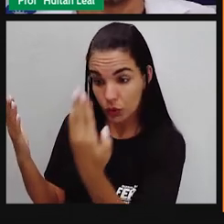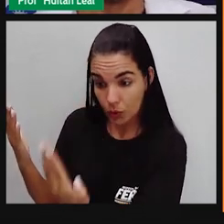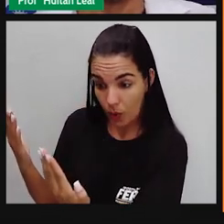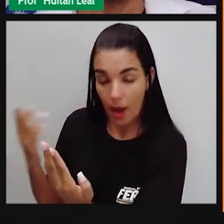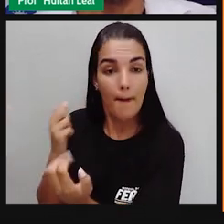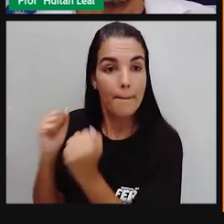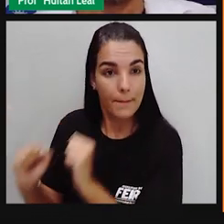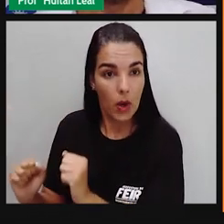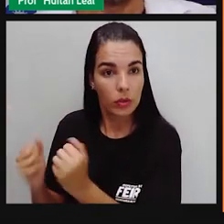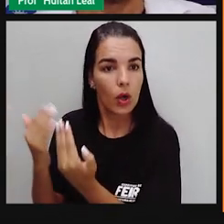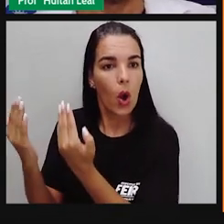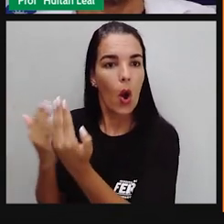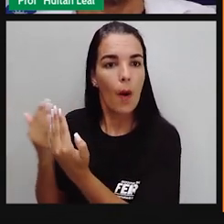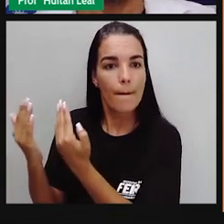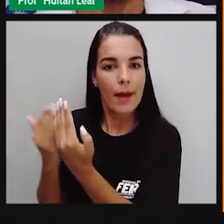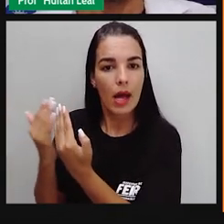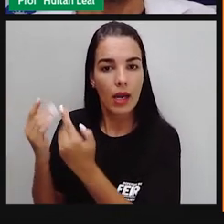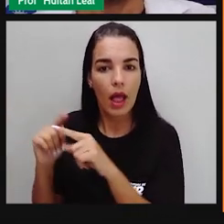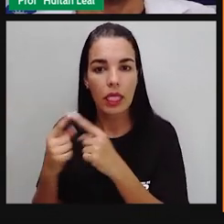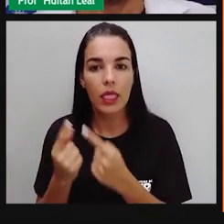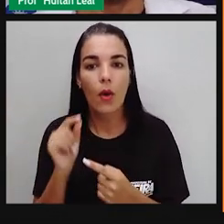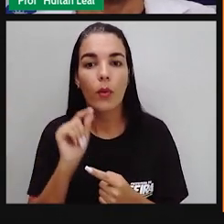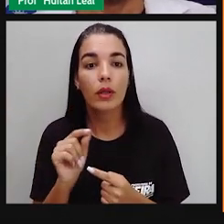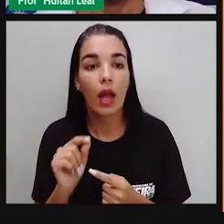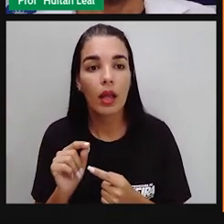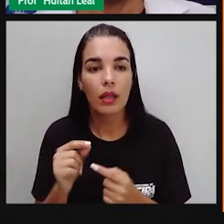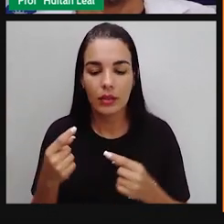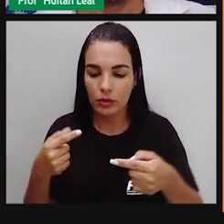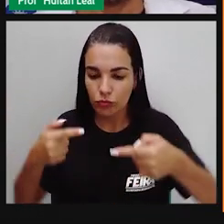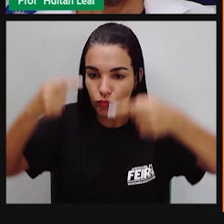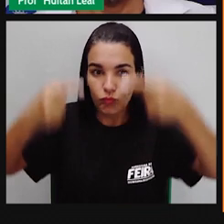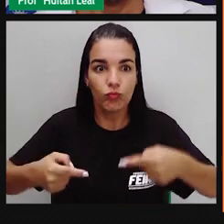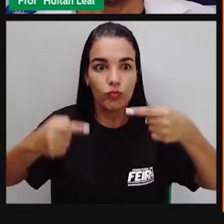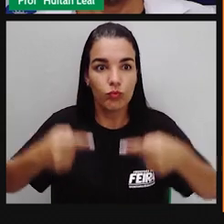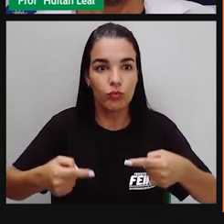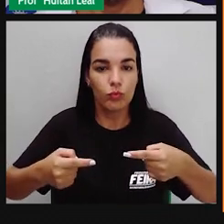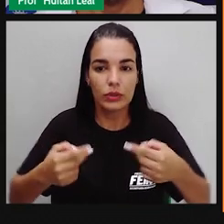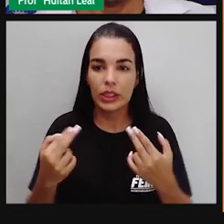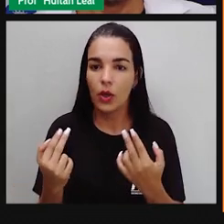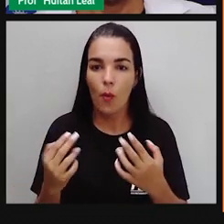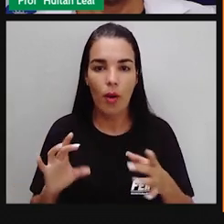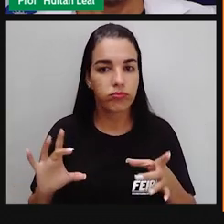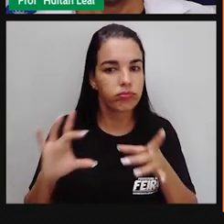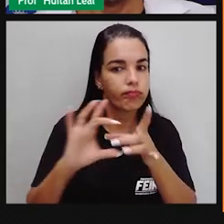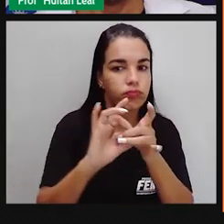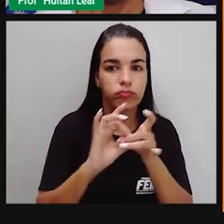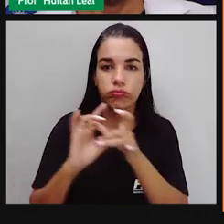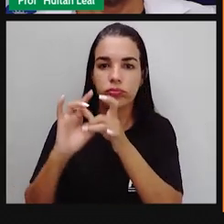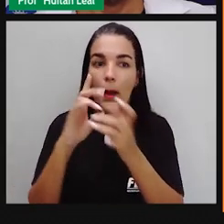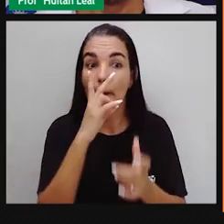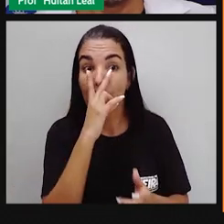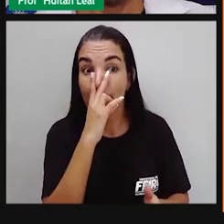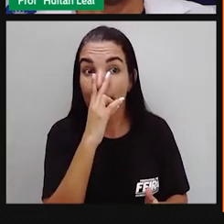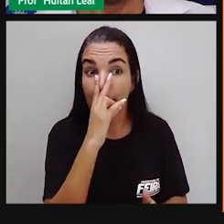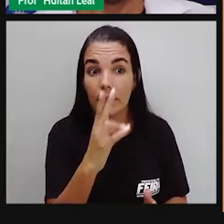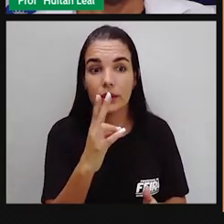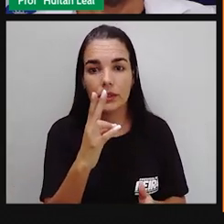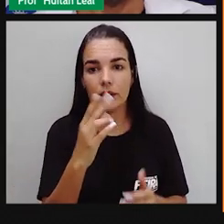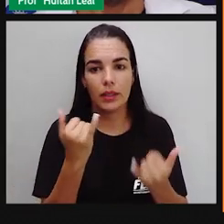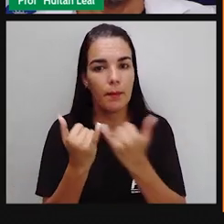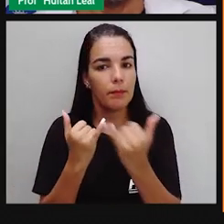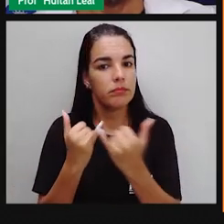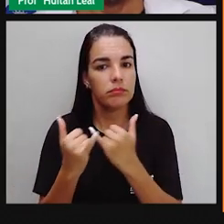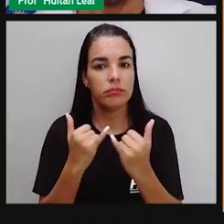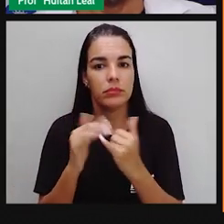No caso, a comparação é o confronto entre dois elementos que mantêm uma relação de semelhança entre